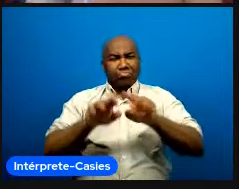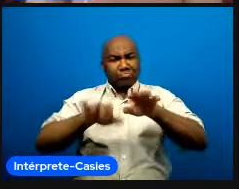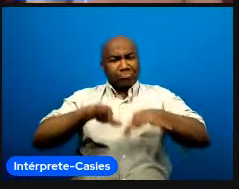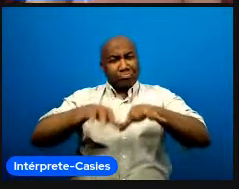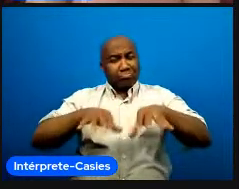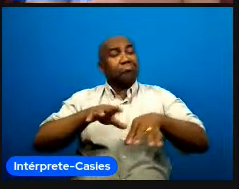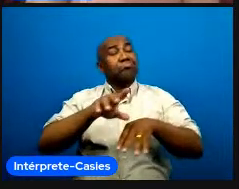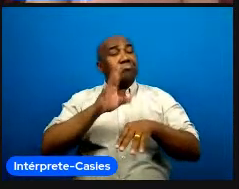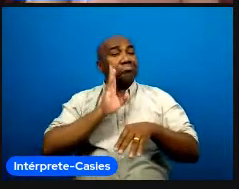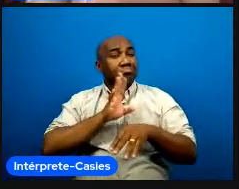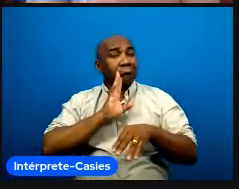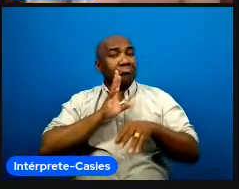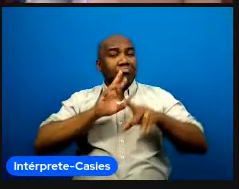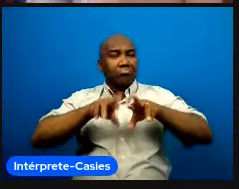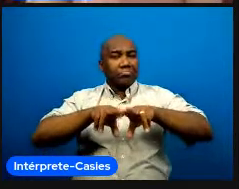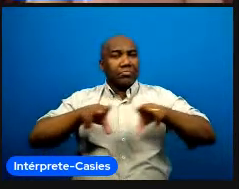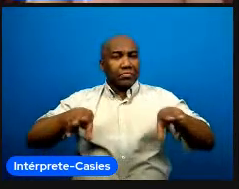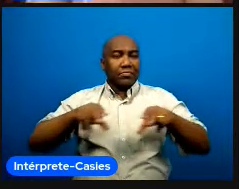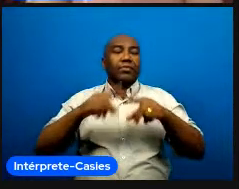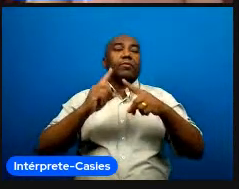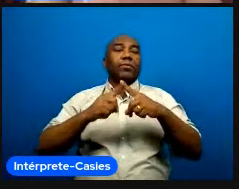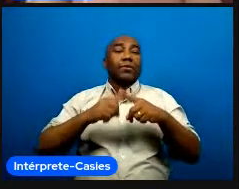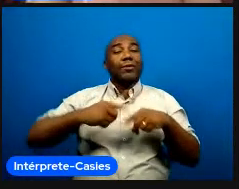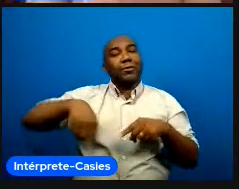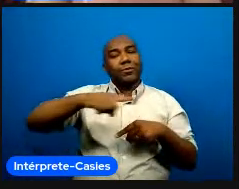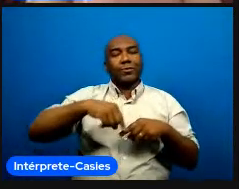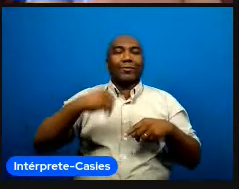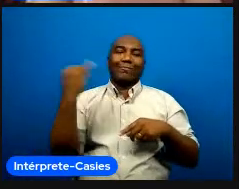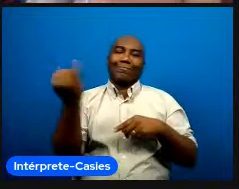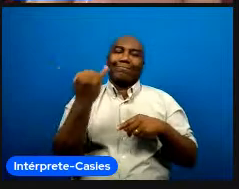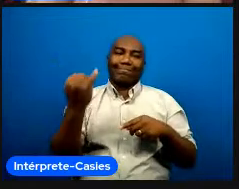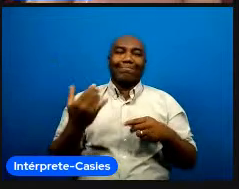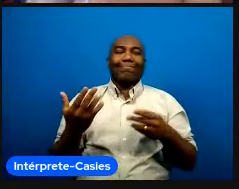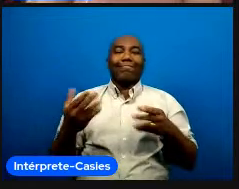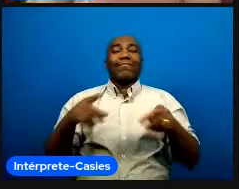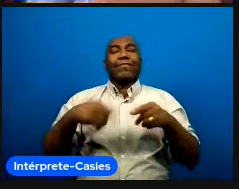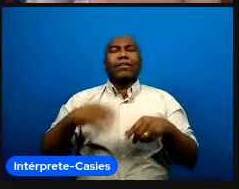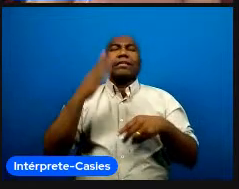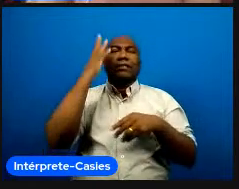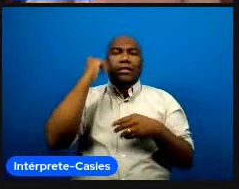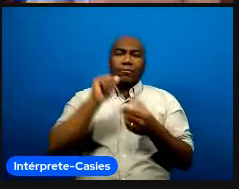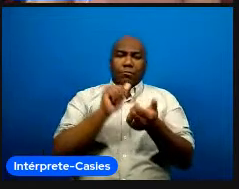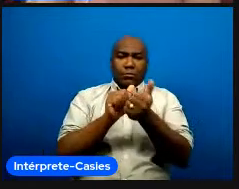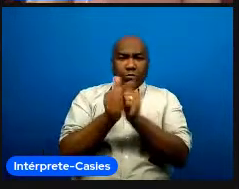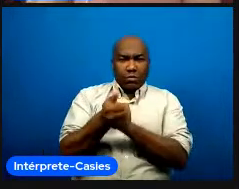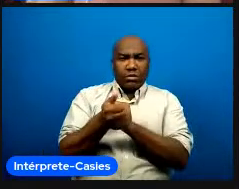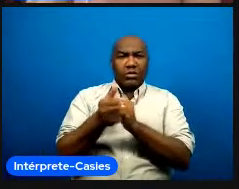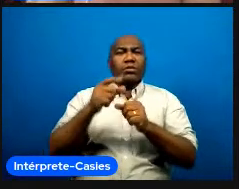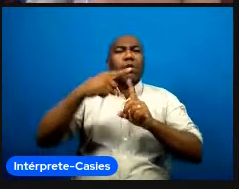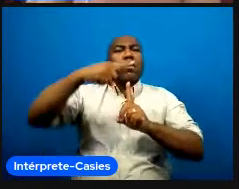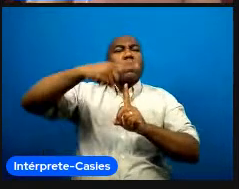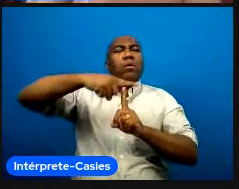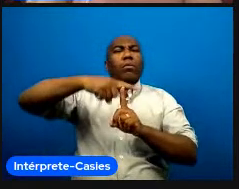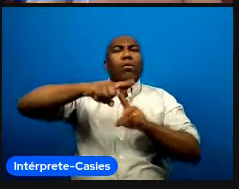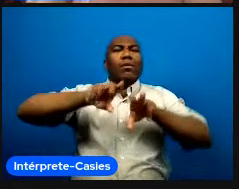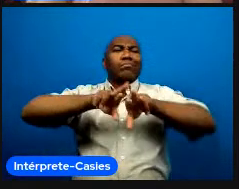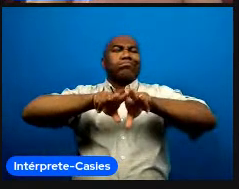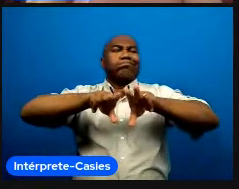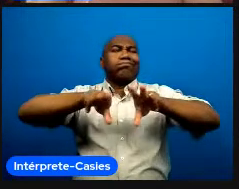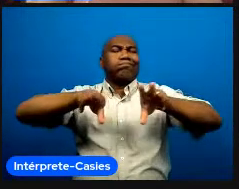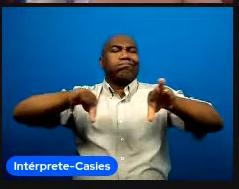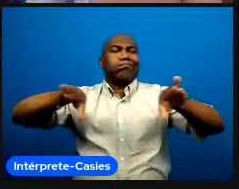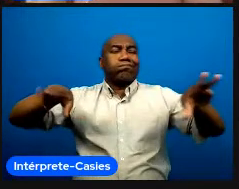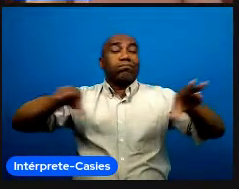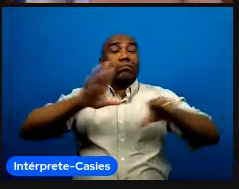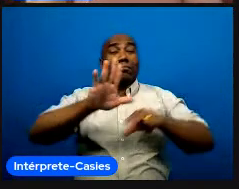de conhecer ou de maneira generalista o esporte que é o caso principalmente da escola ou de maneira específica quando